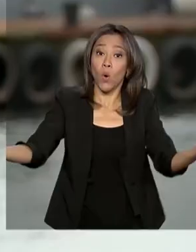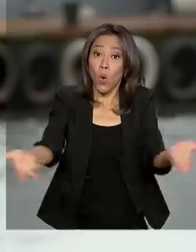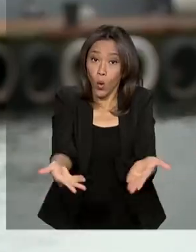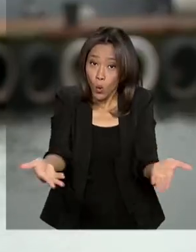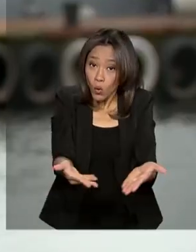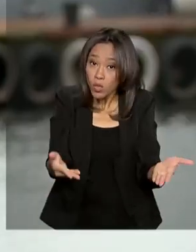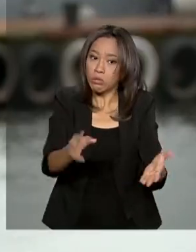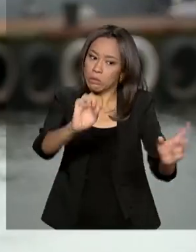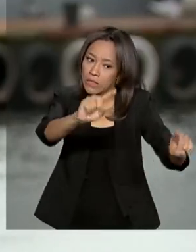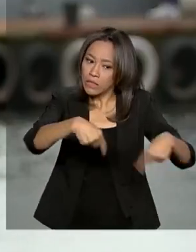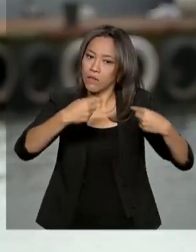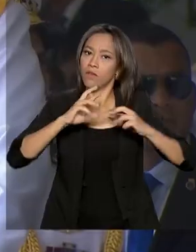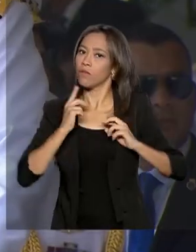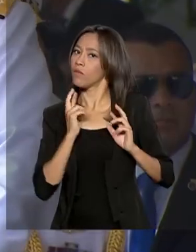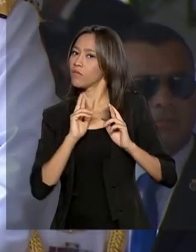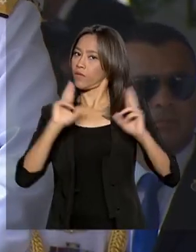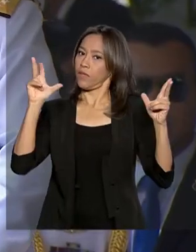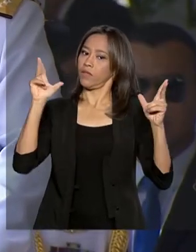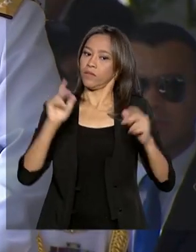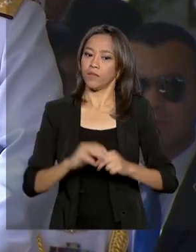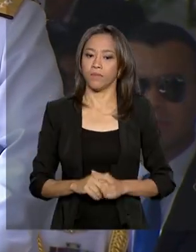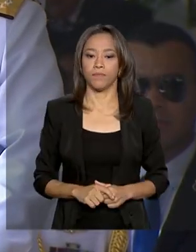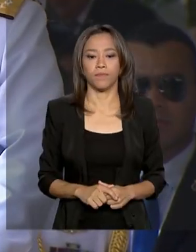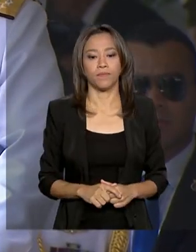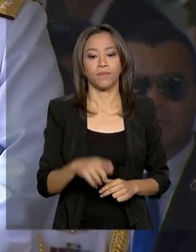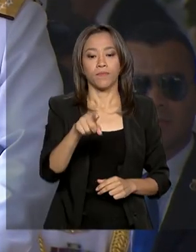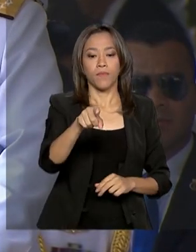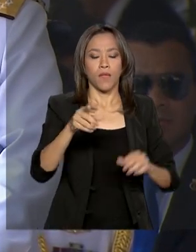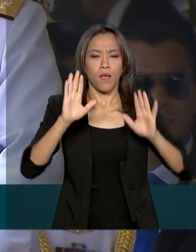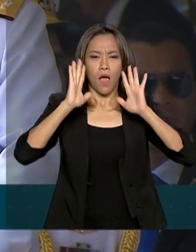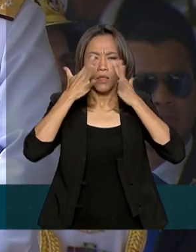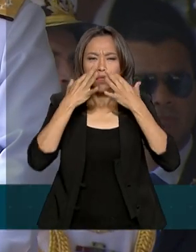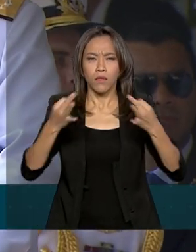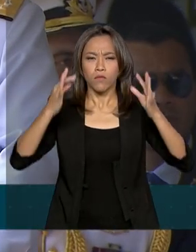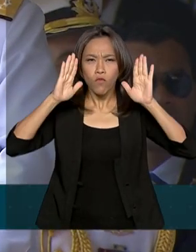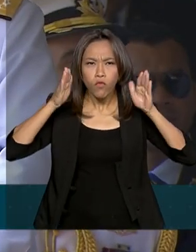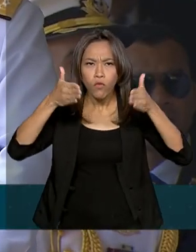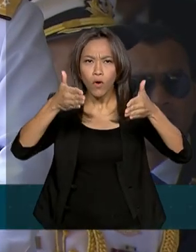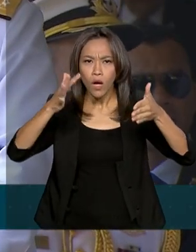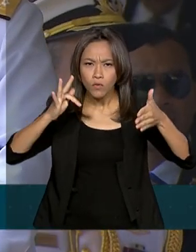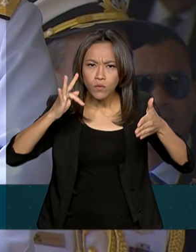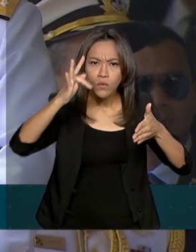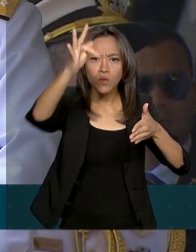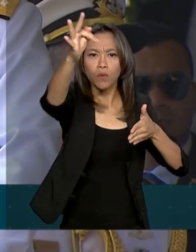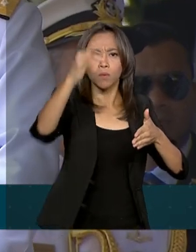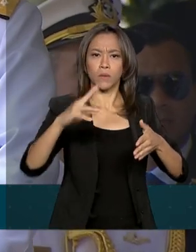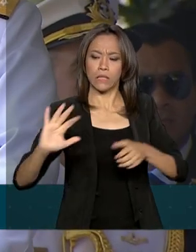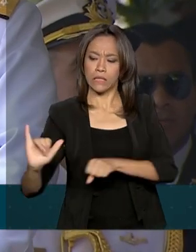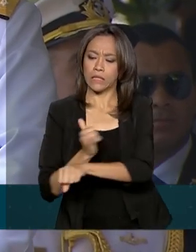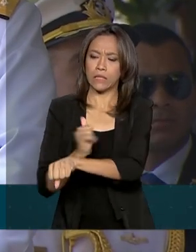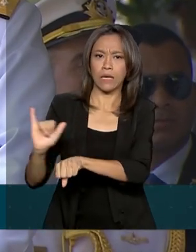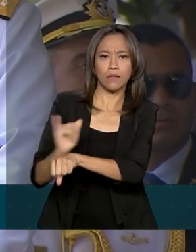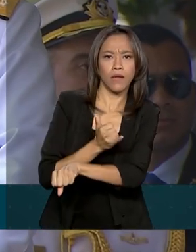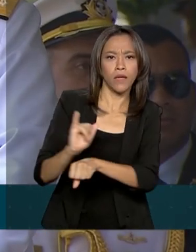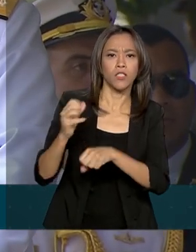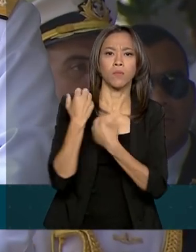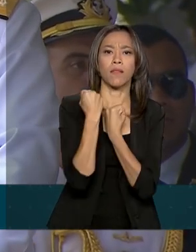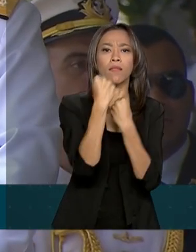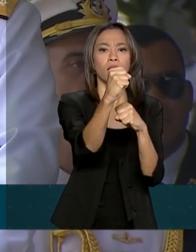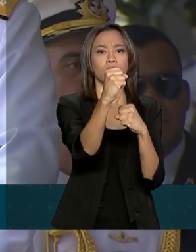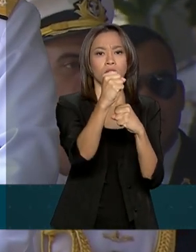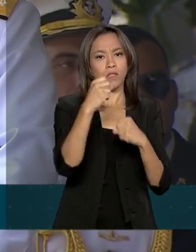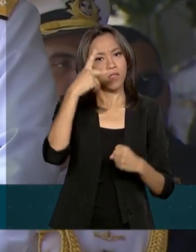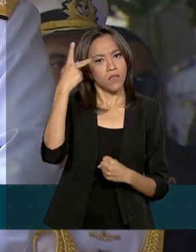os desafios são diferentes. Com a atenção voltada para o futuro e consoante à Estratégia Nacional de Defesa, nossa